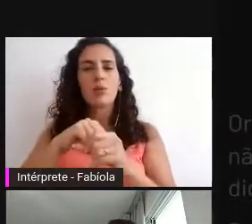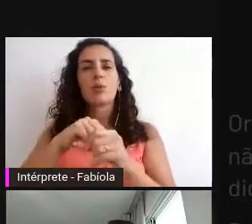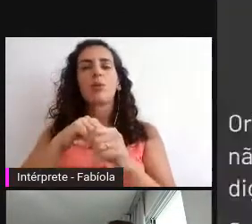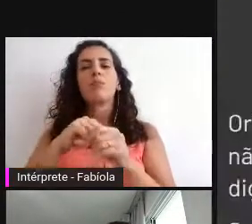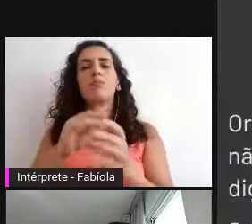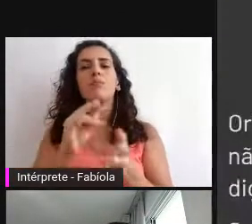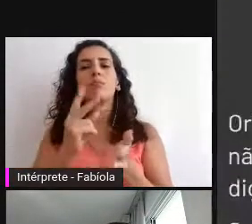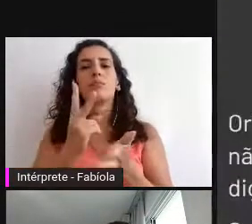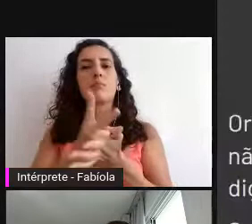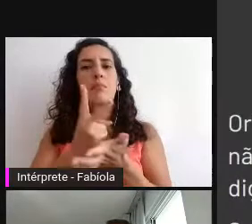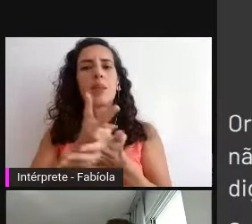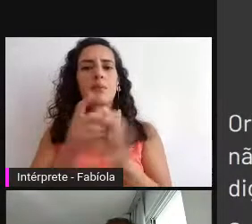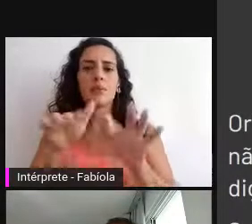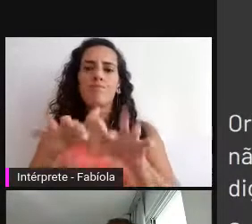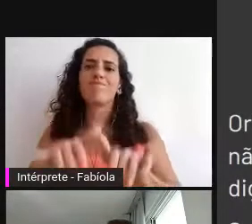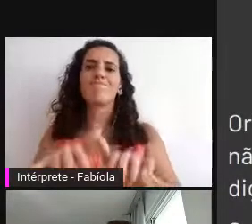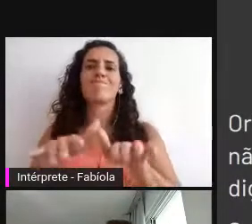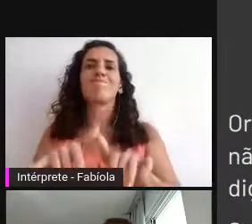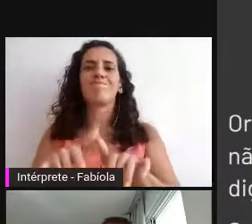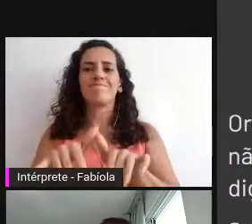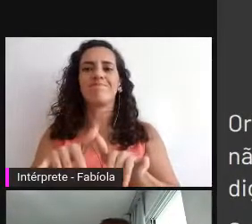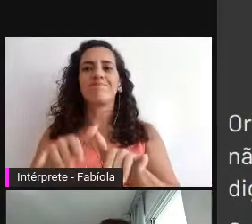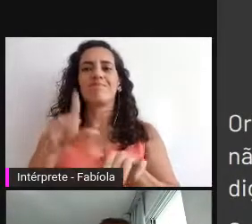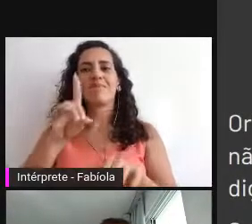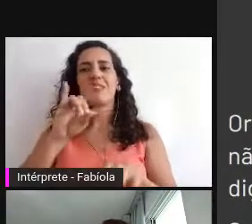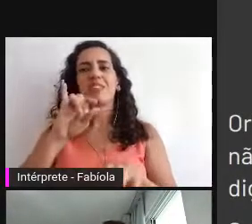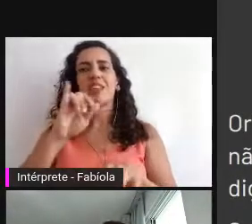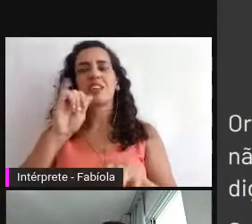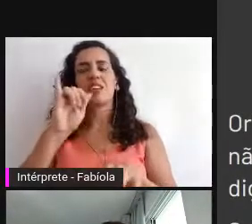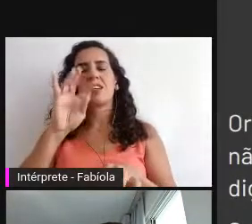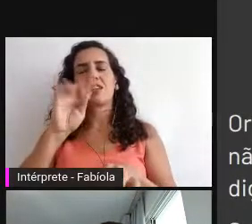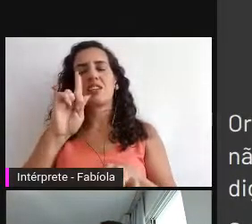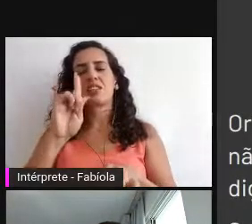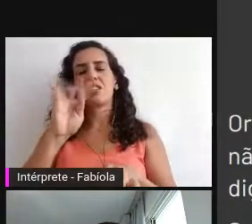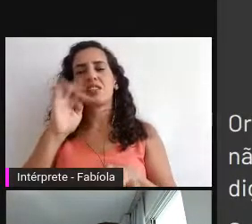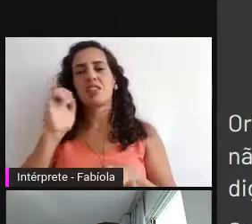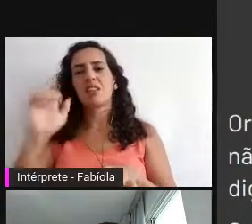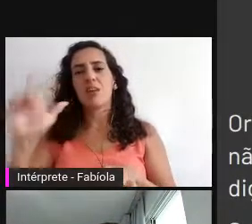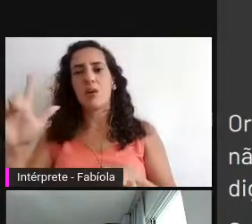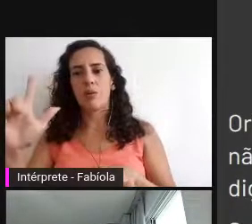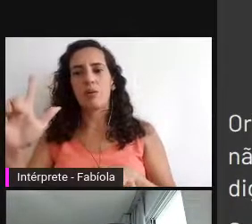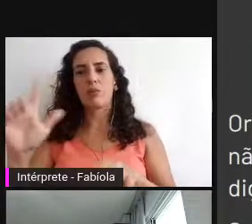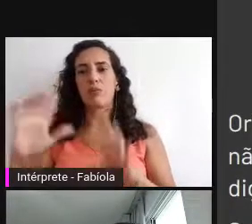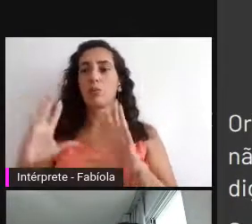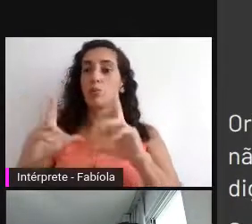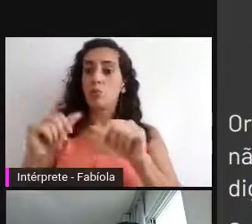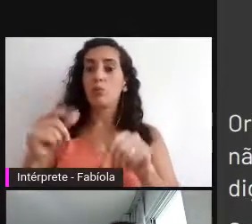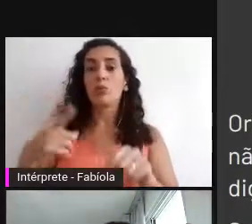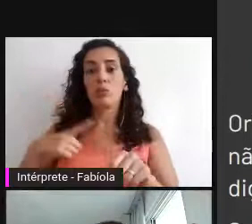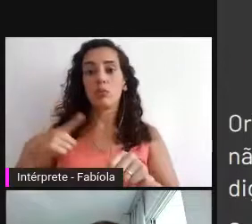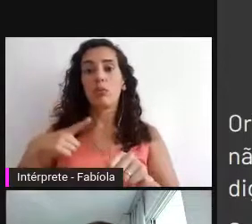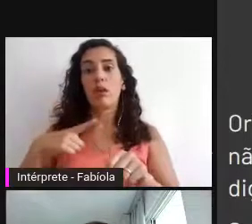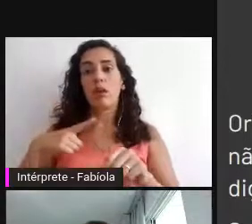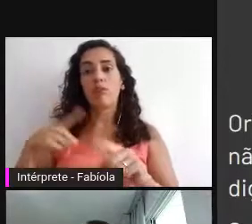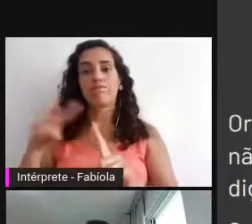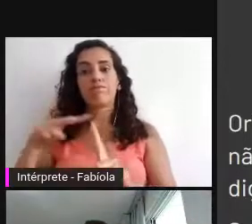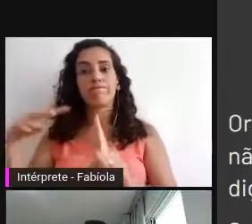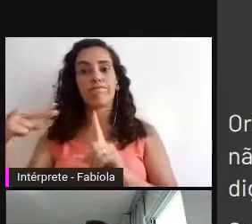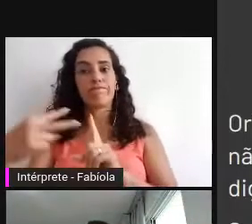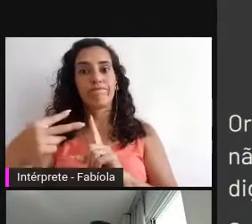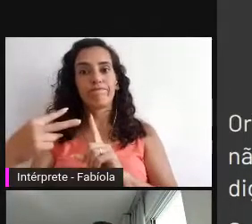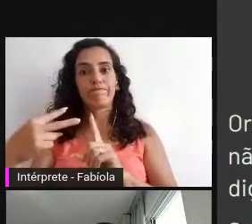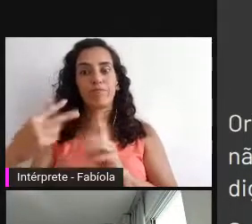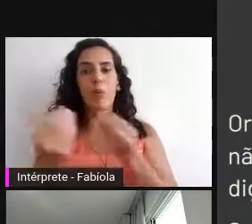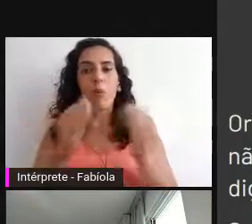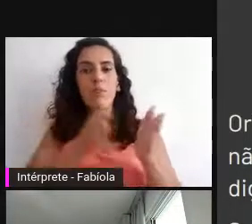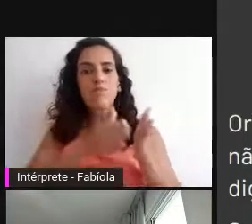digital. Tudo interoperado e tudo com uma visão sistêmica. Com isso, nós temos já